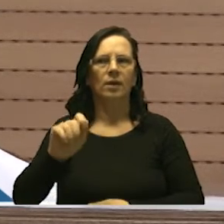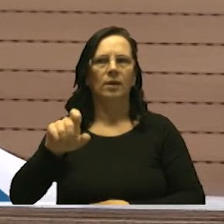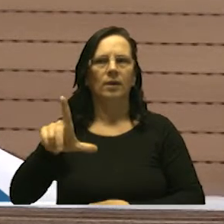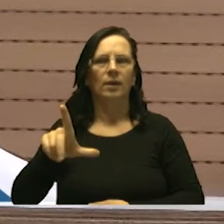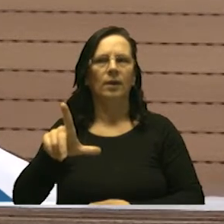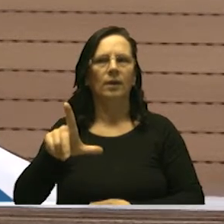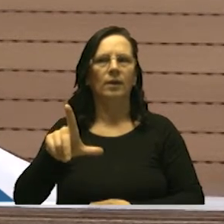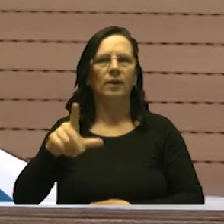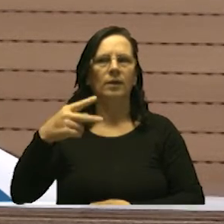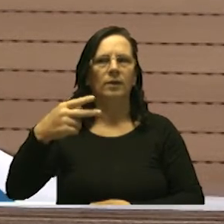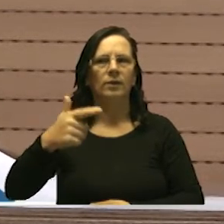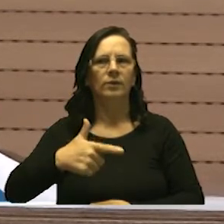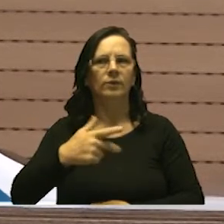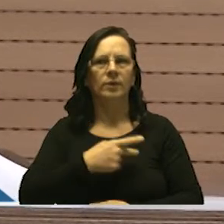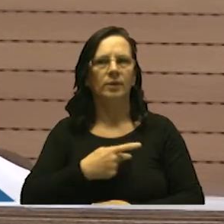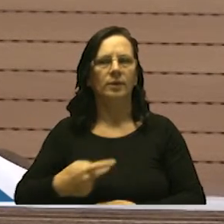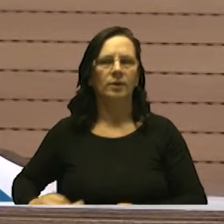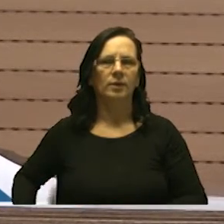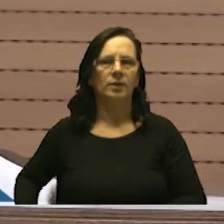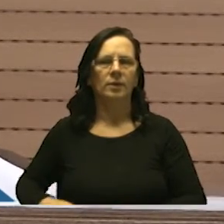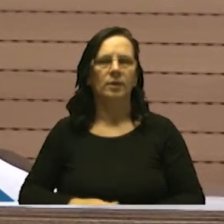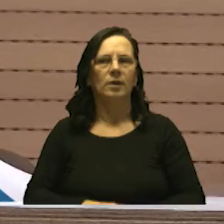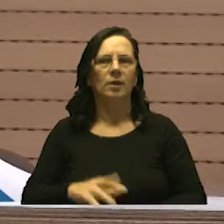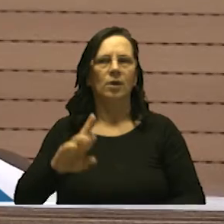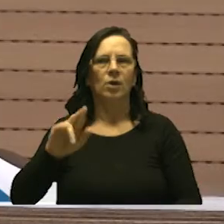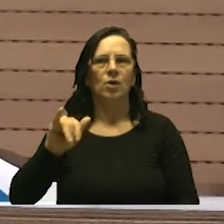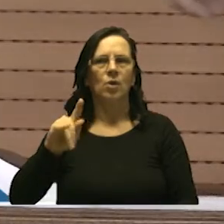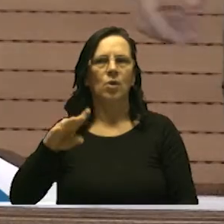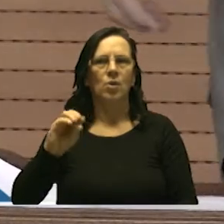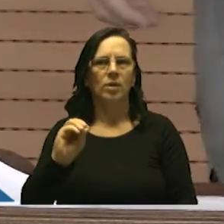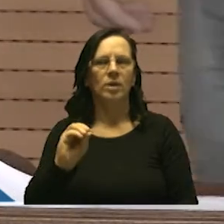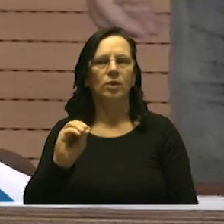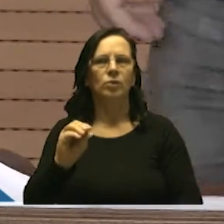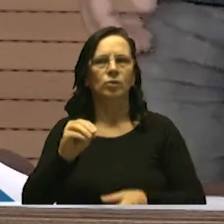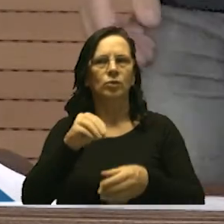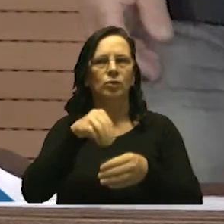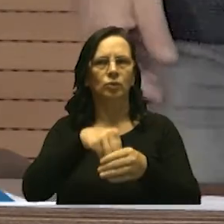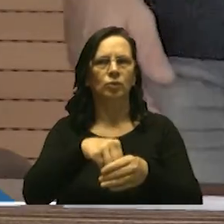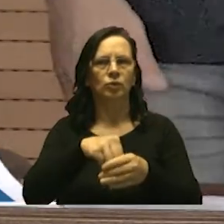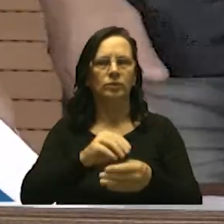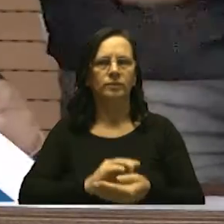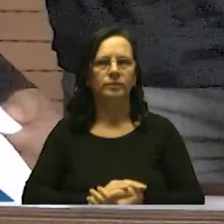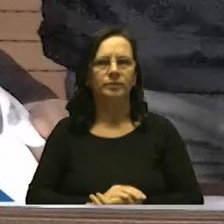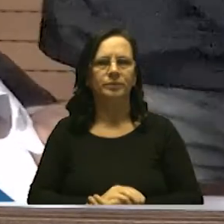Souza Vilar vice-presidente Rodrigo Ramos Soares membro.